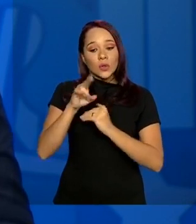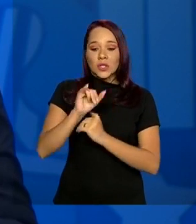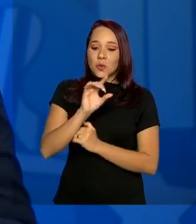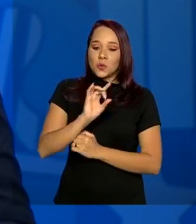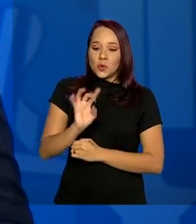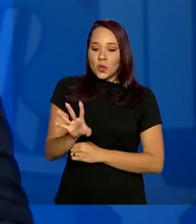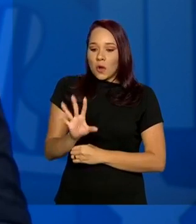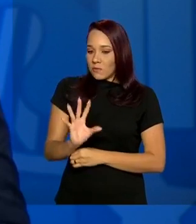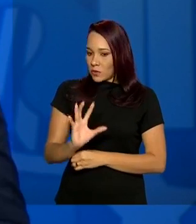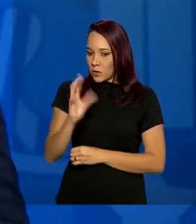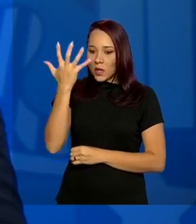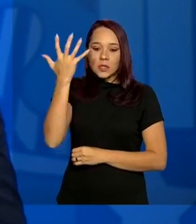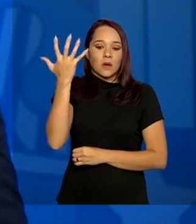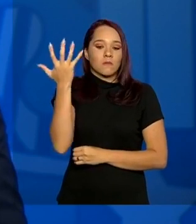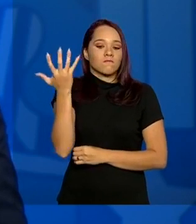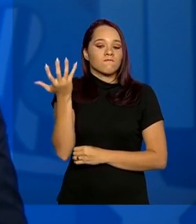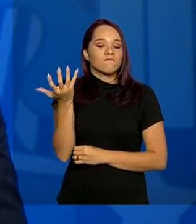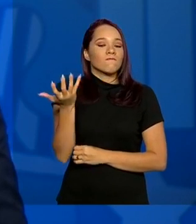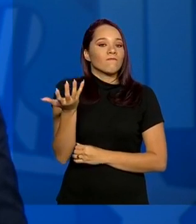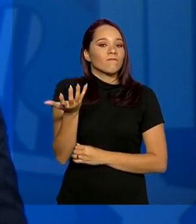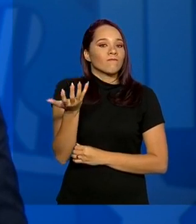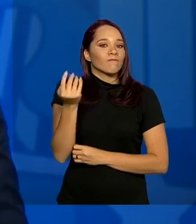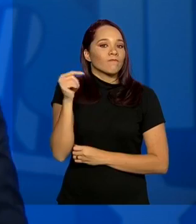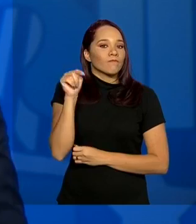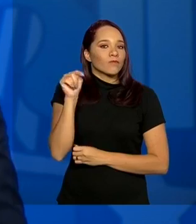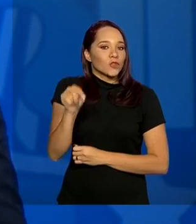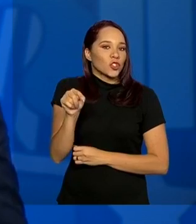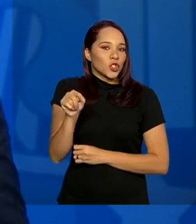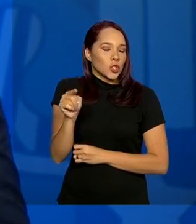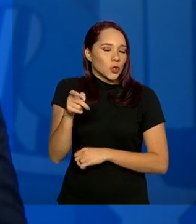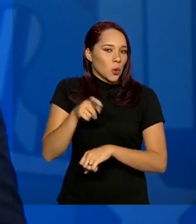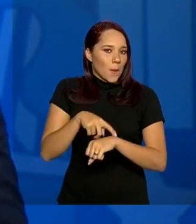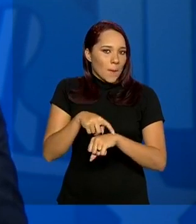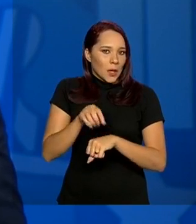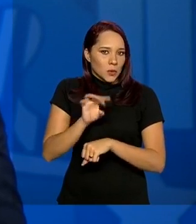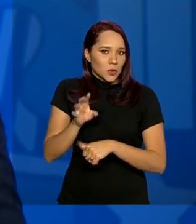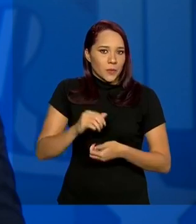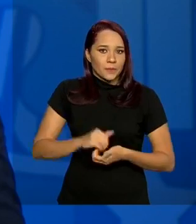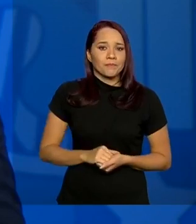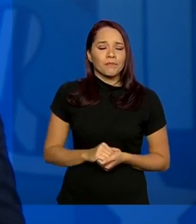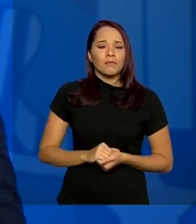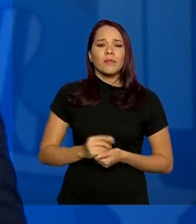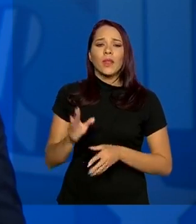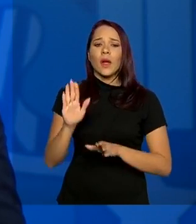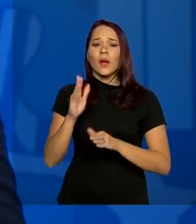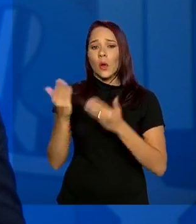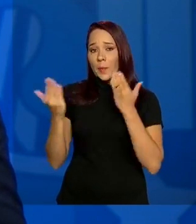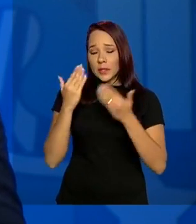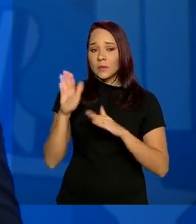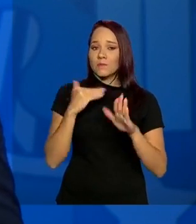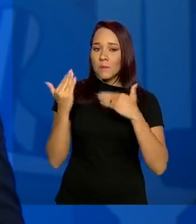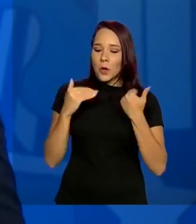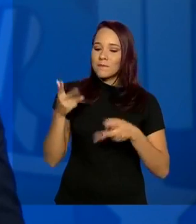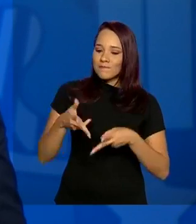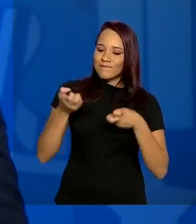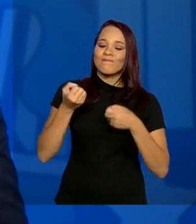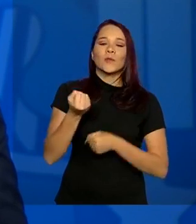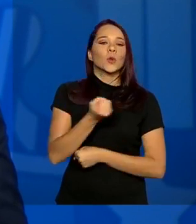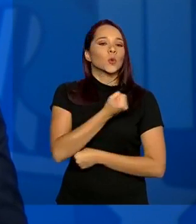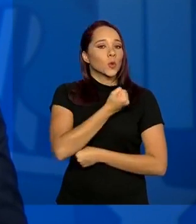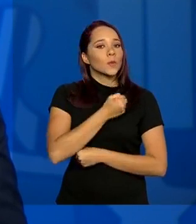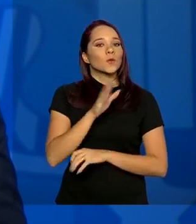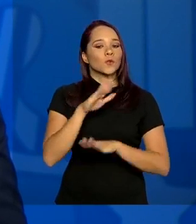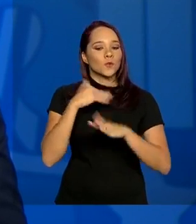apenas uma situação pontual e momentânea. Em relação aos óbitos, a gente ainda percebe um aumento